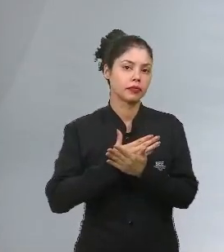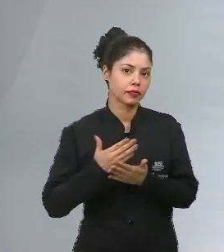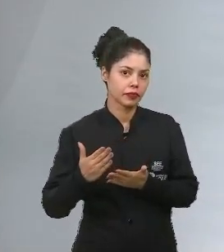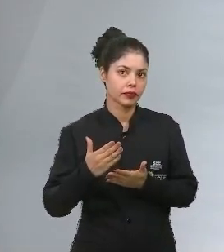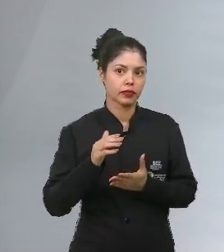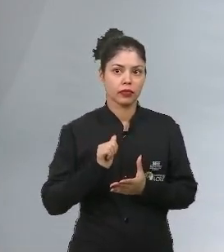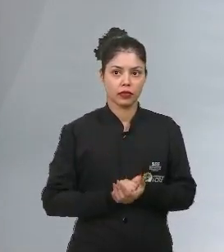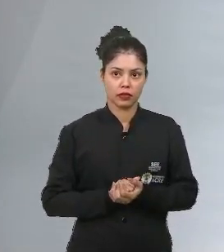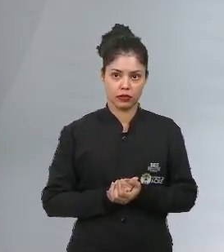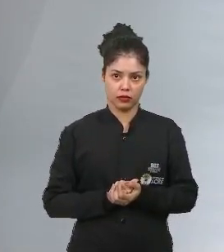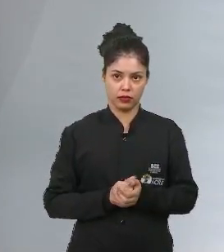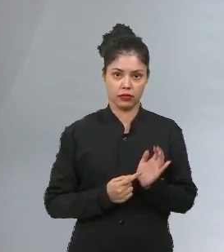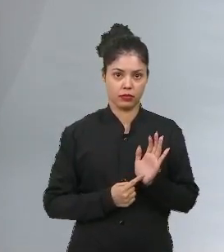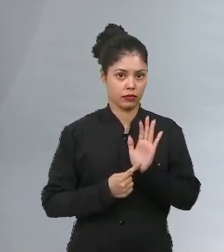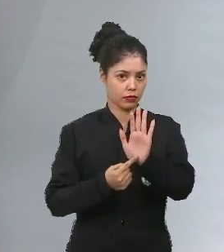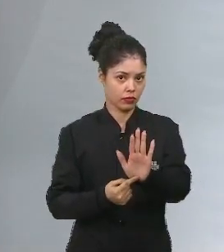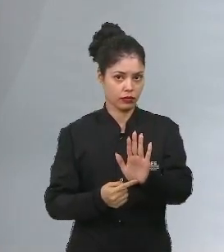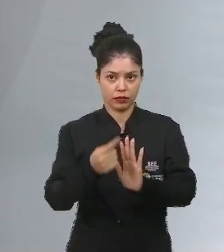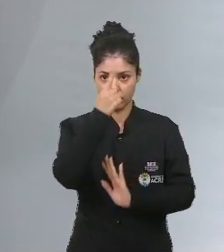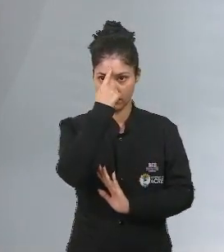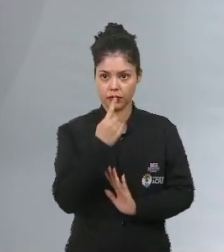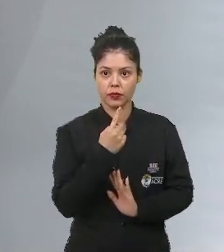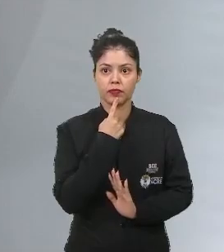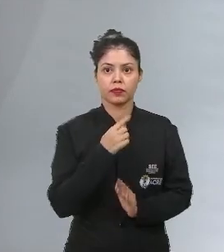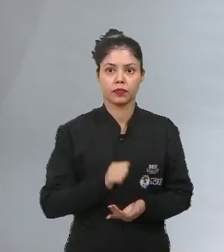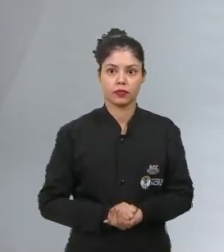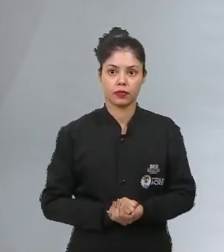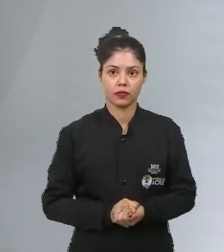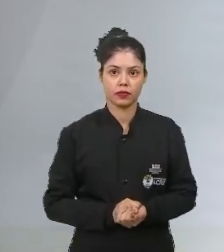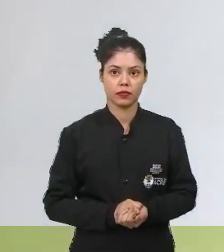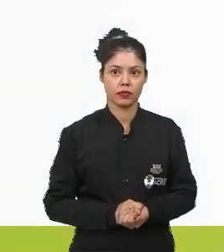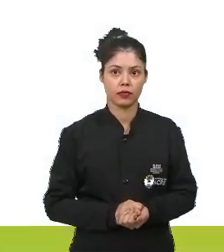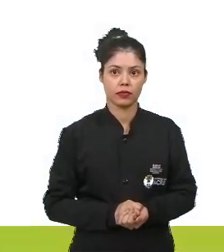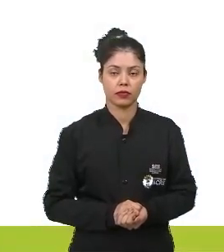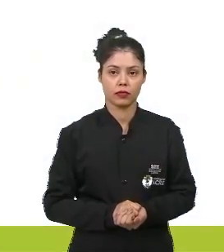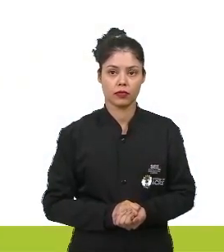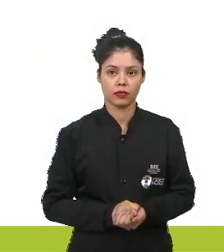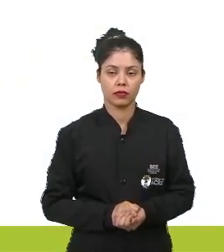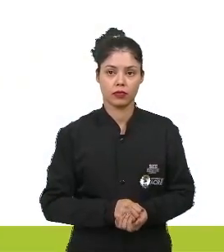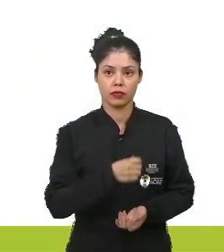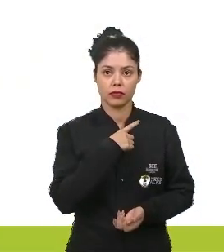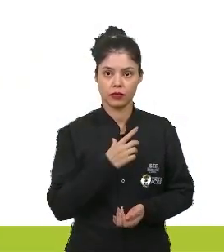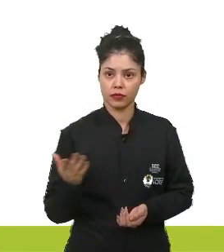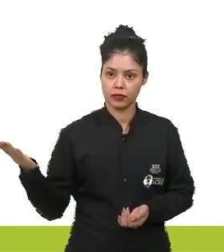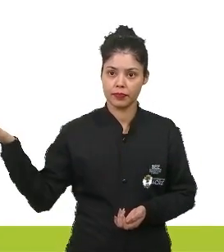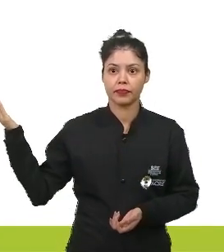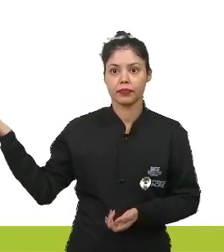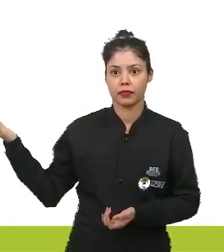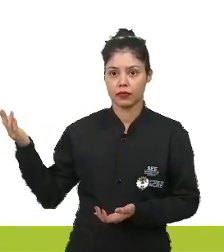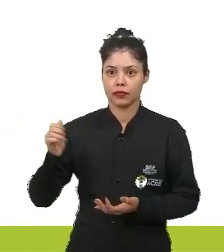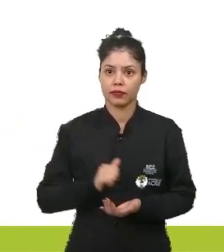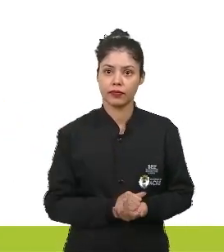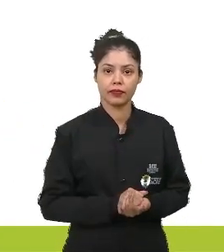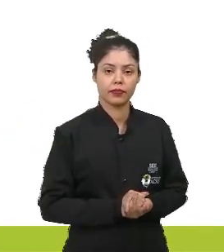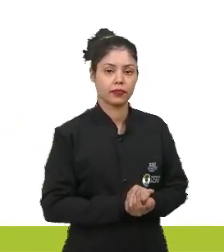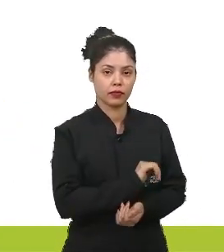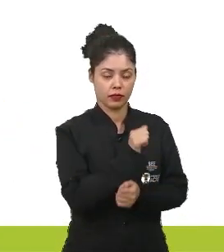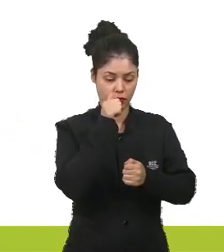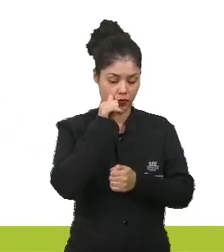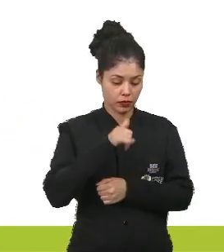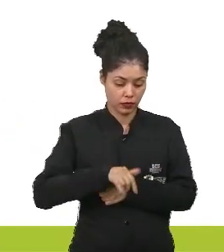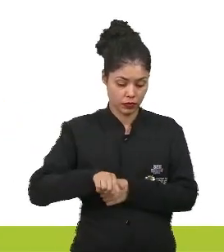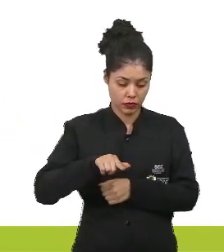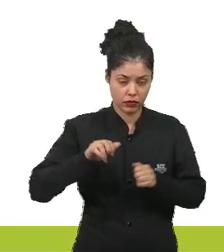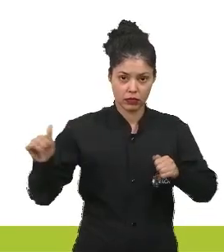eu mostro para vocês uma imagem, pode colocar aqui, eu mostro para vocês uma imagem aérea